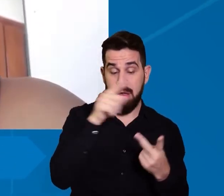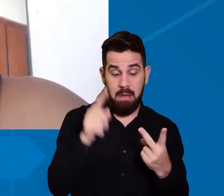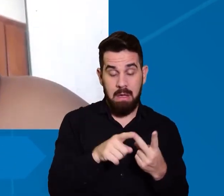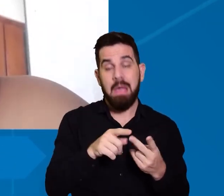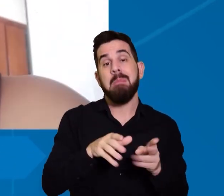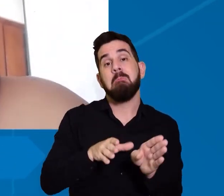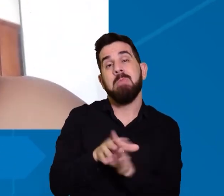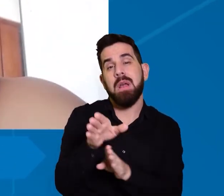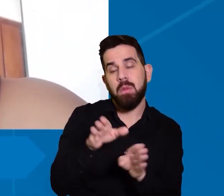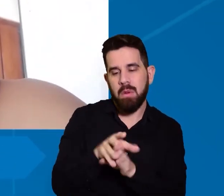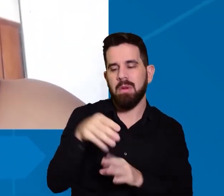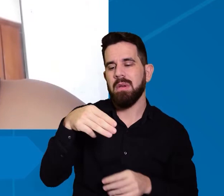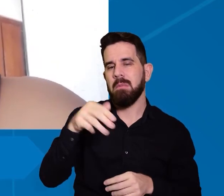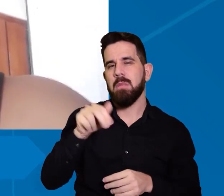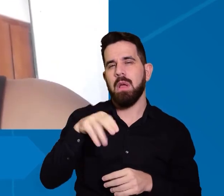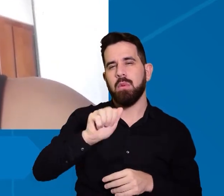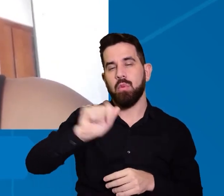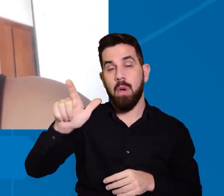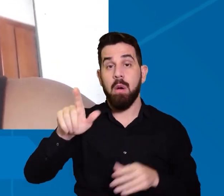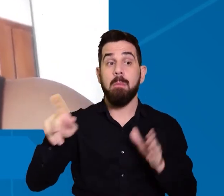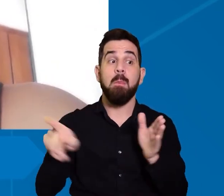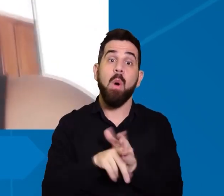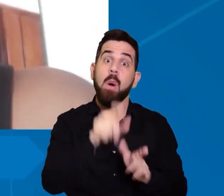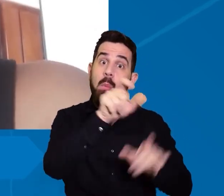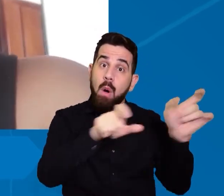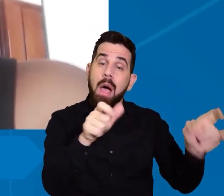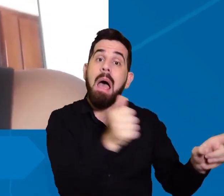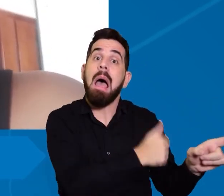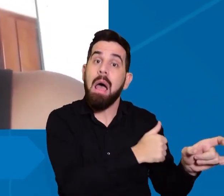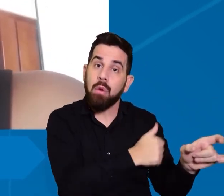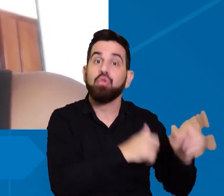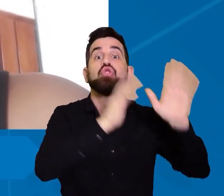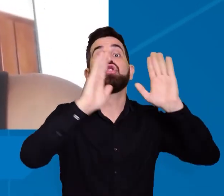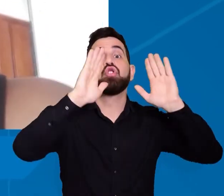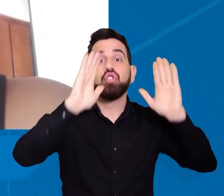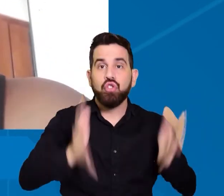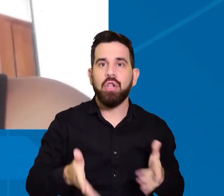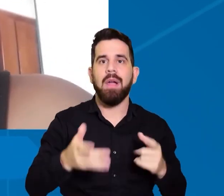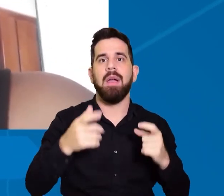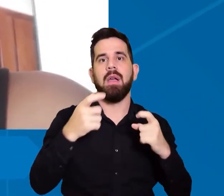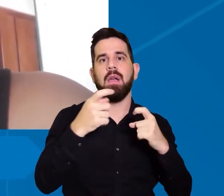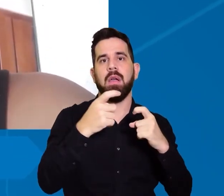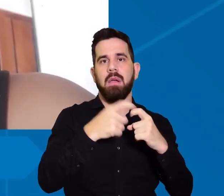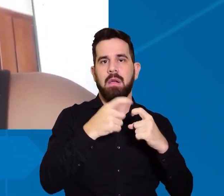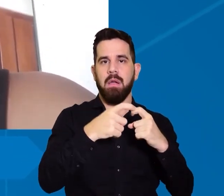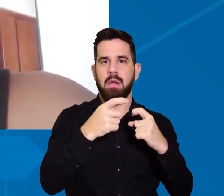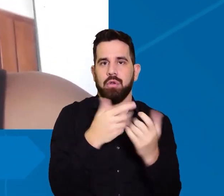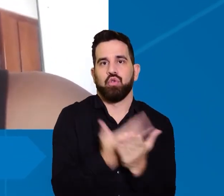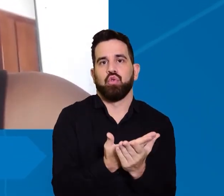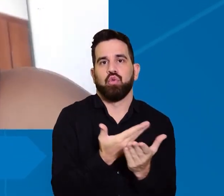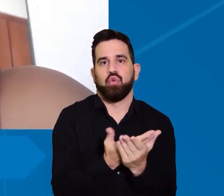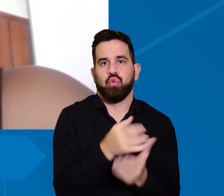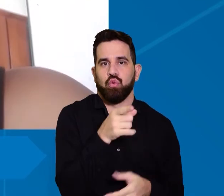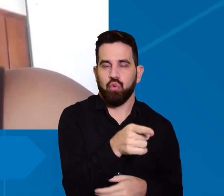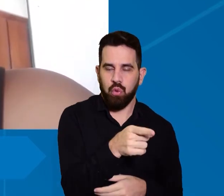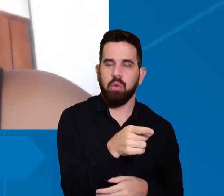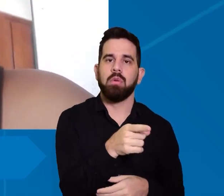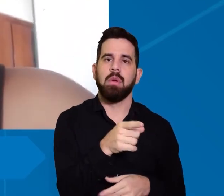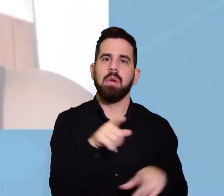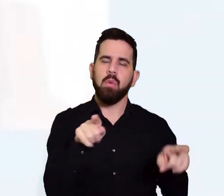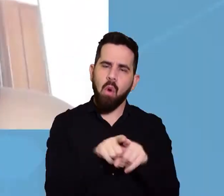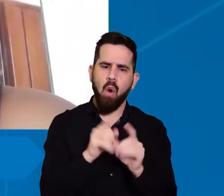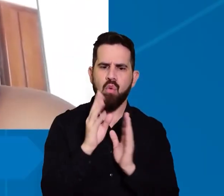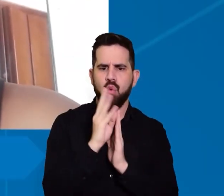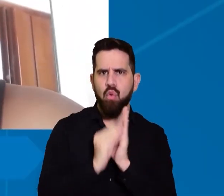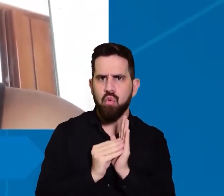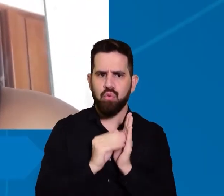os alunos que já fazem medicina trazendo todos os conteúdos que poderiam ser interessantes para acesso rápido